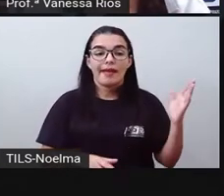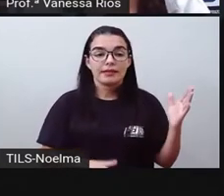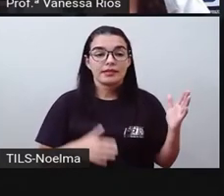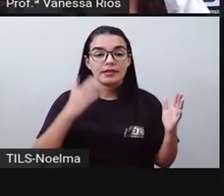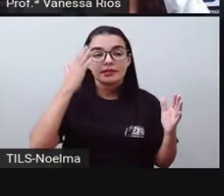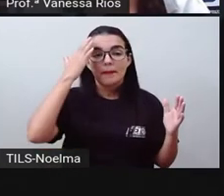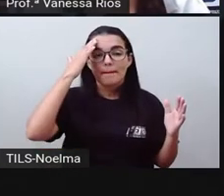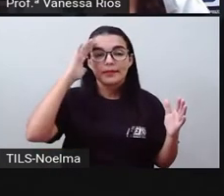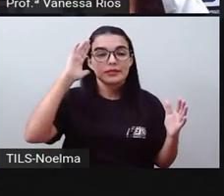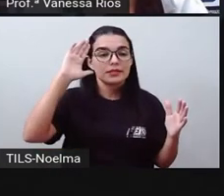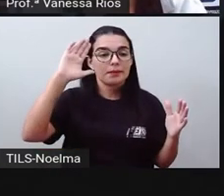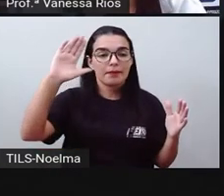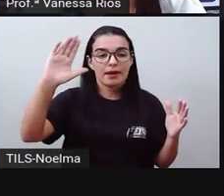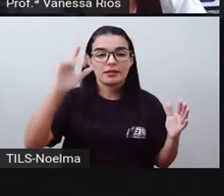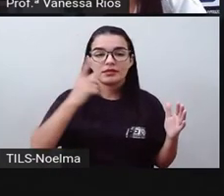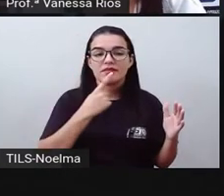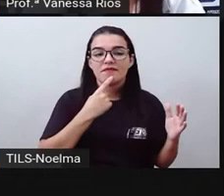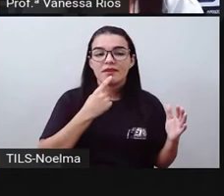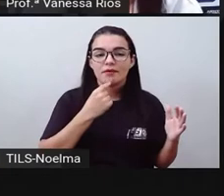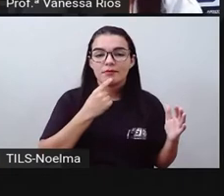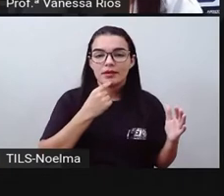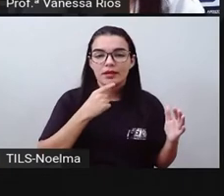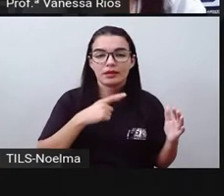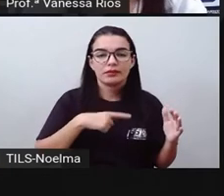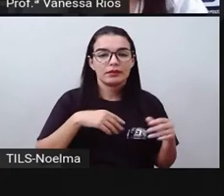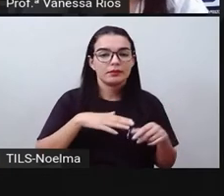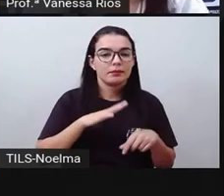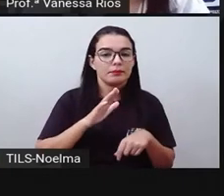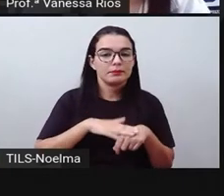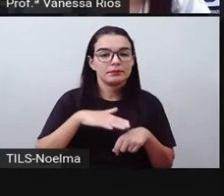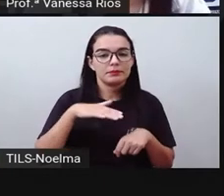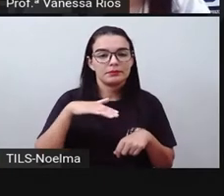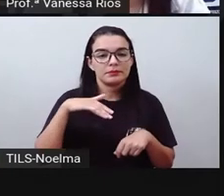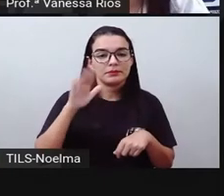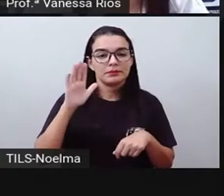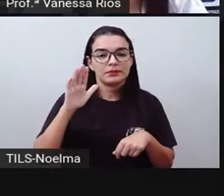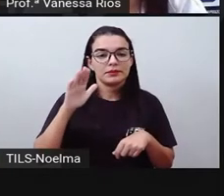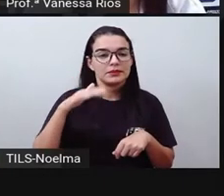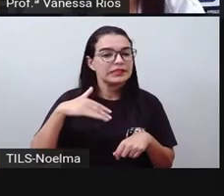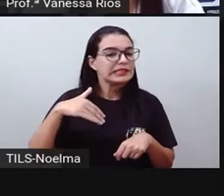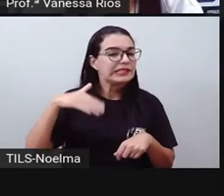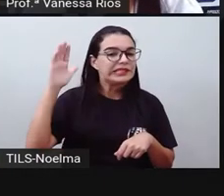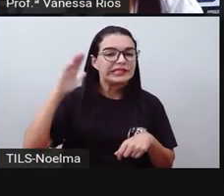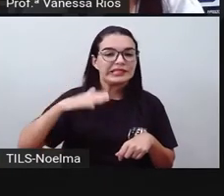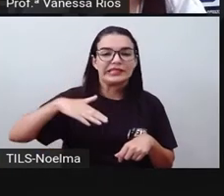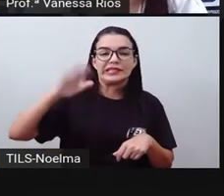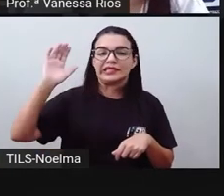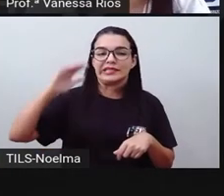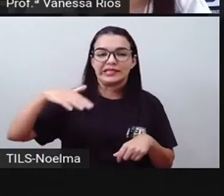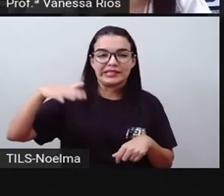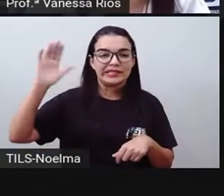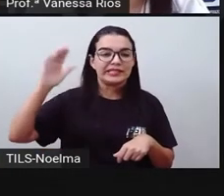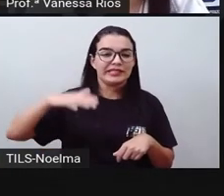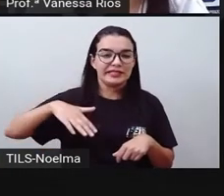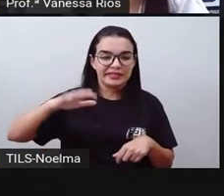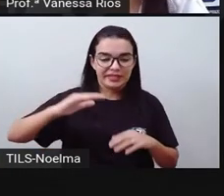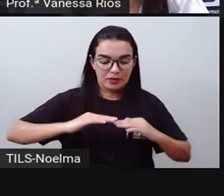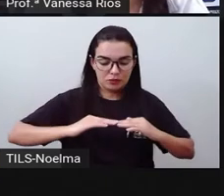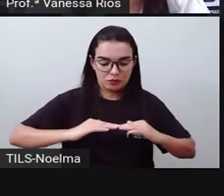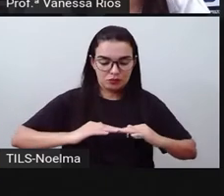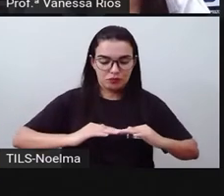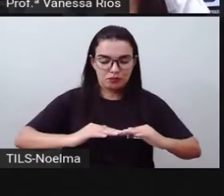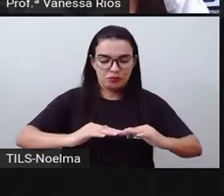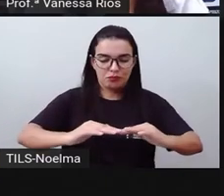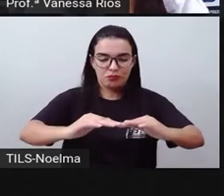malha rodoviária do Brasil e vão fazer com que os transportes rodoviários consigam chegar a todos os